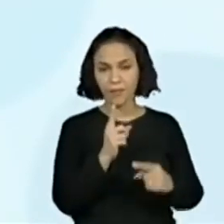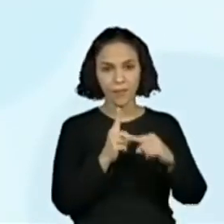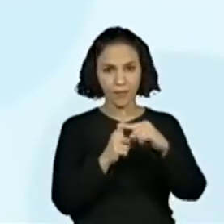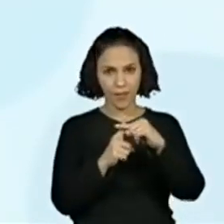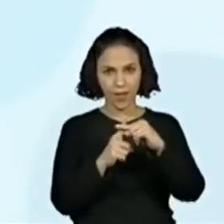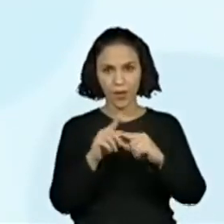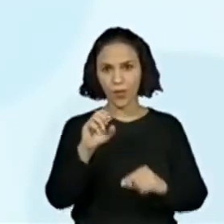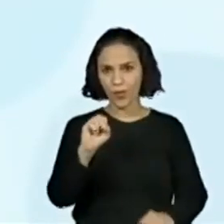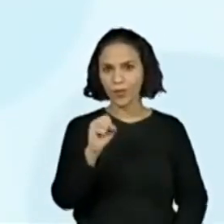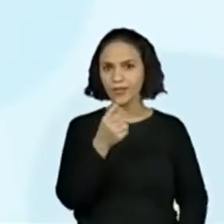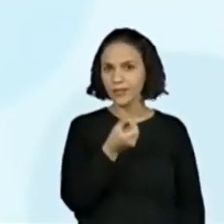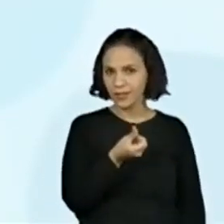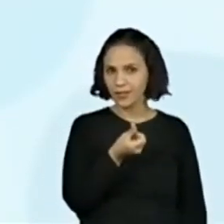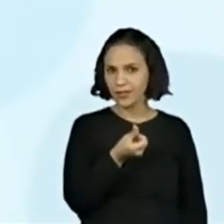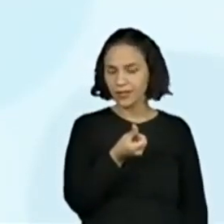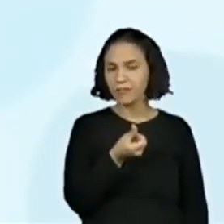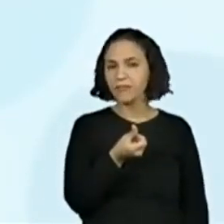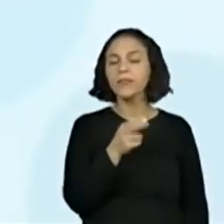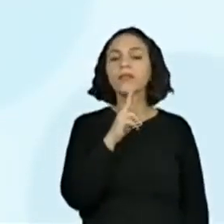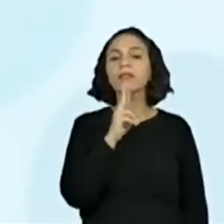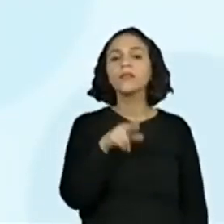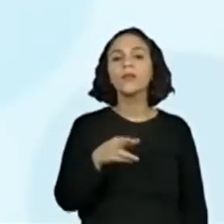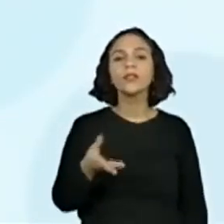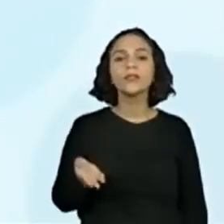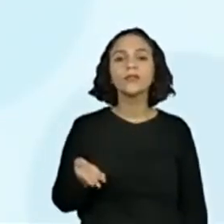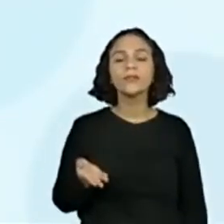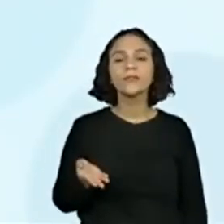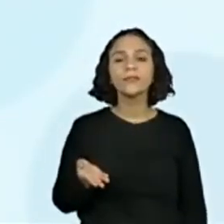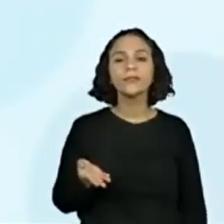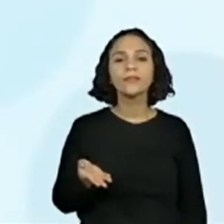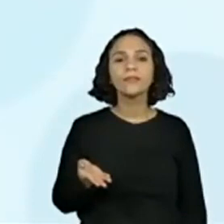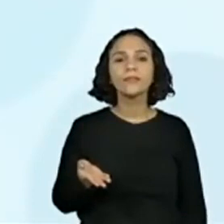86, eu vou chegar na resposta de